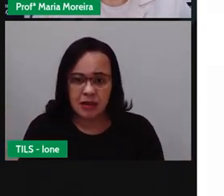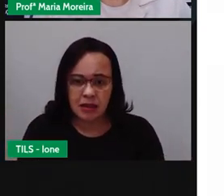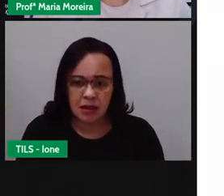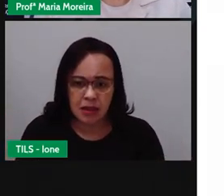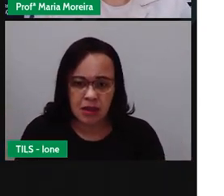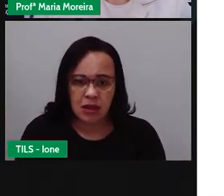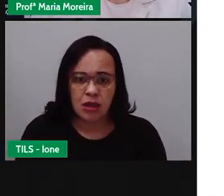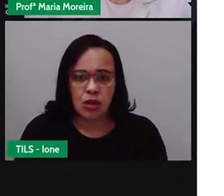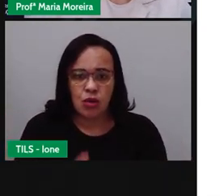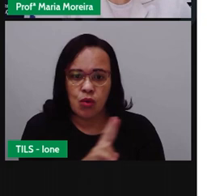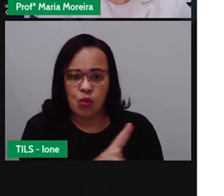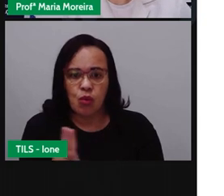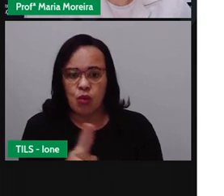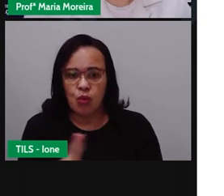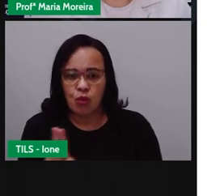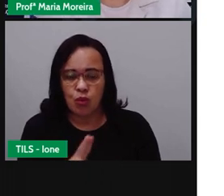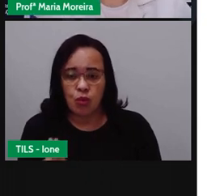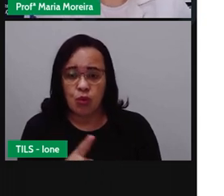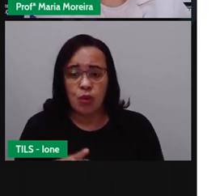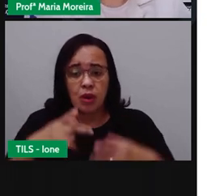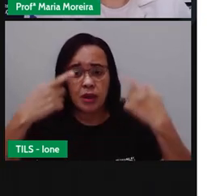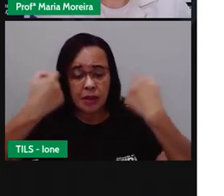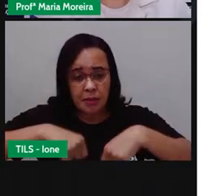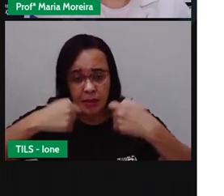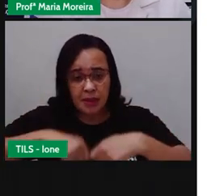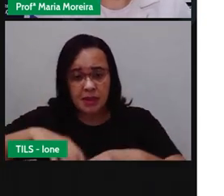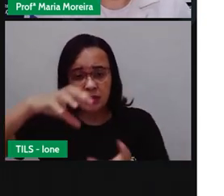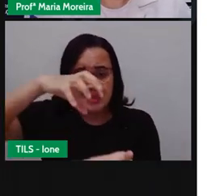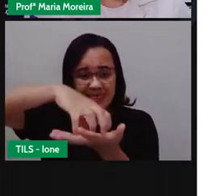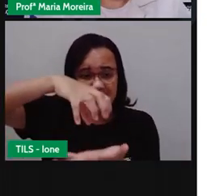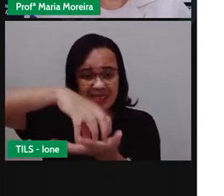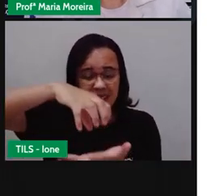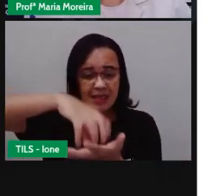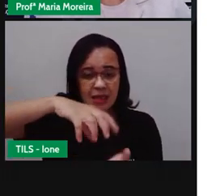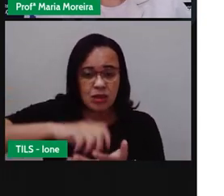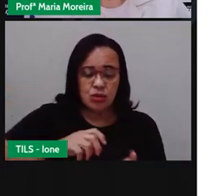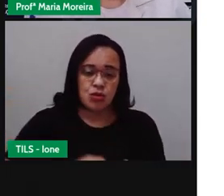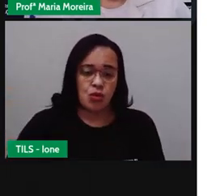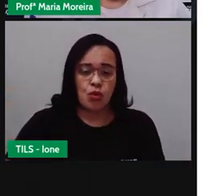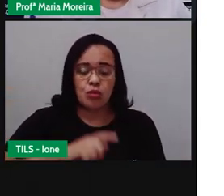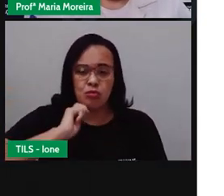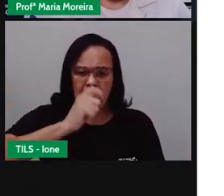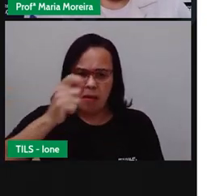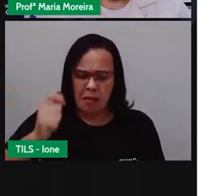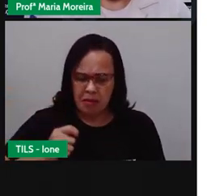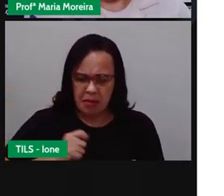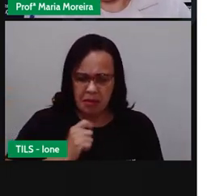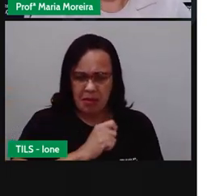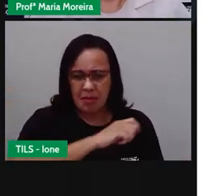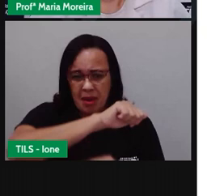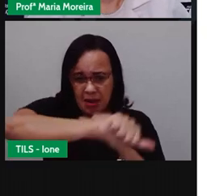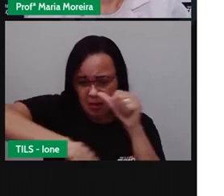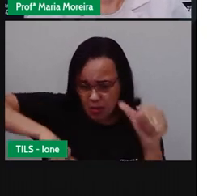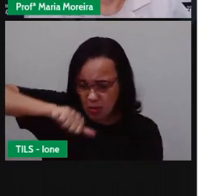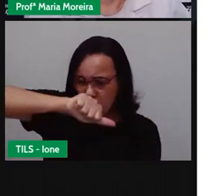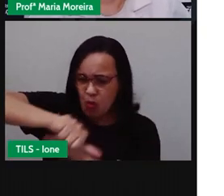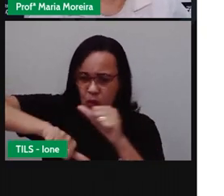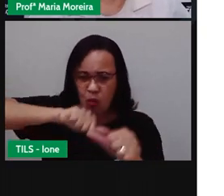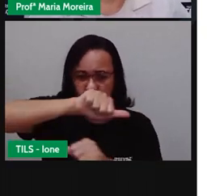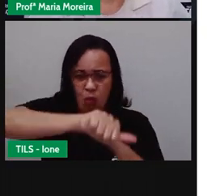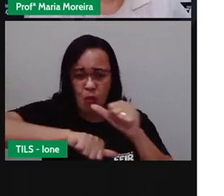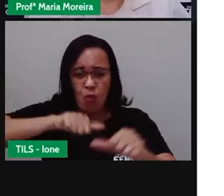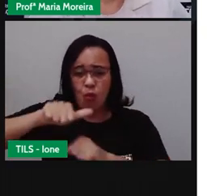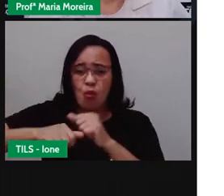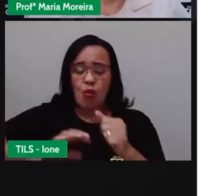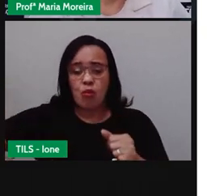plano aí, né? Essa reforma no centro da cidade faz parte do nosso plano de mobilidade urbana, tá? Vamos